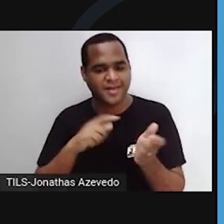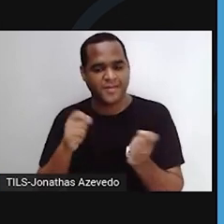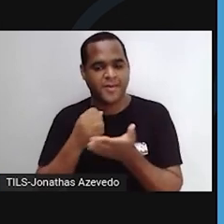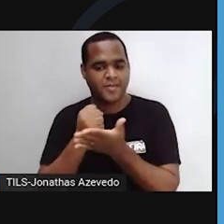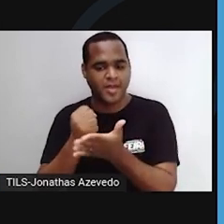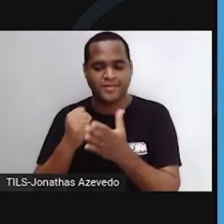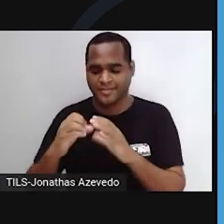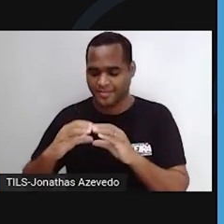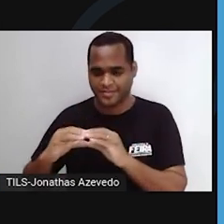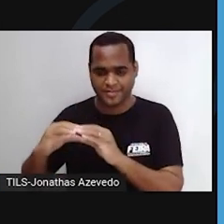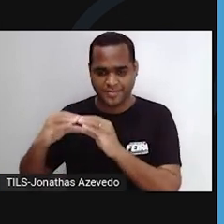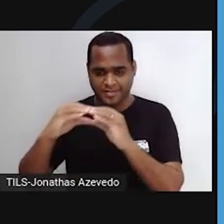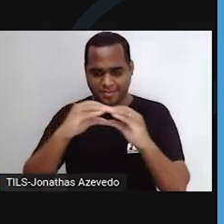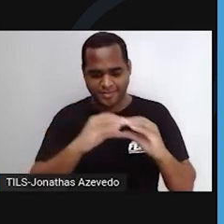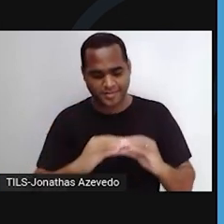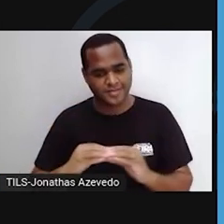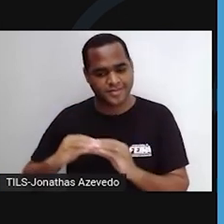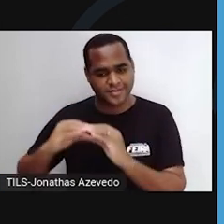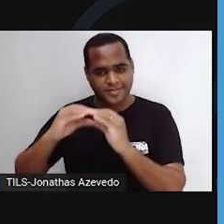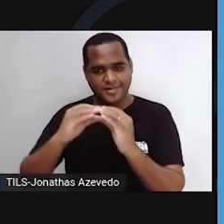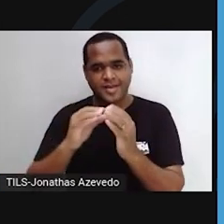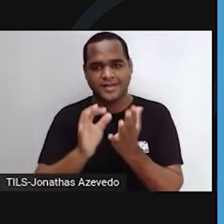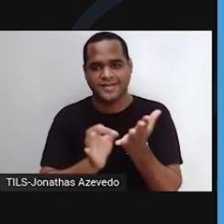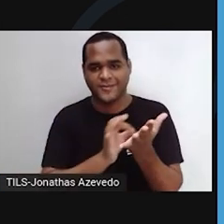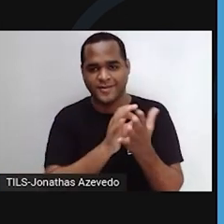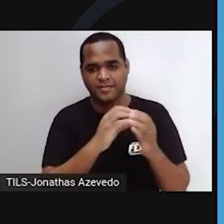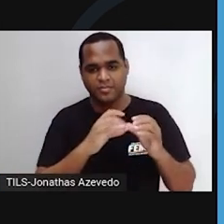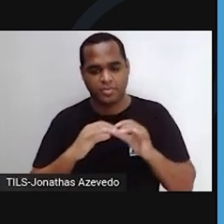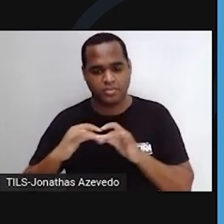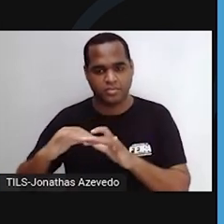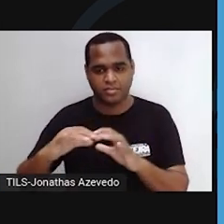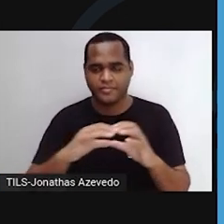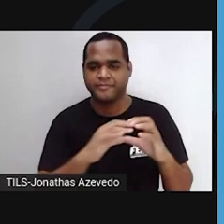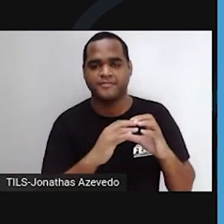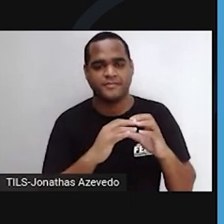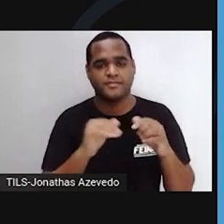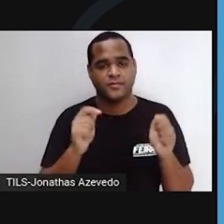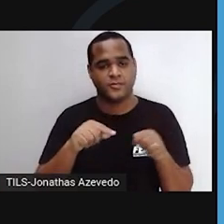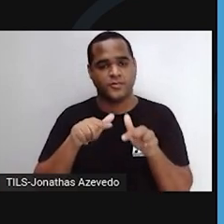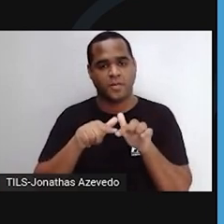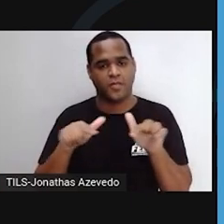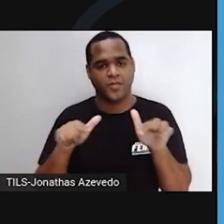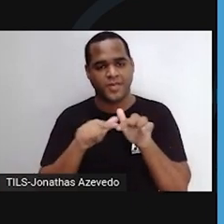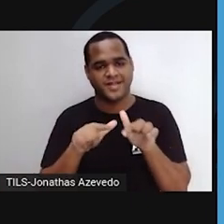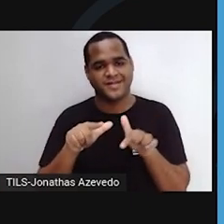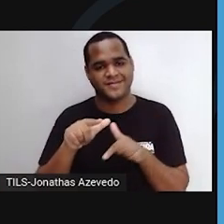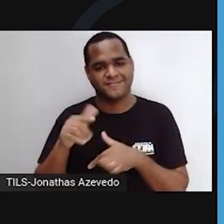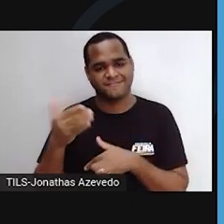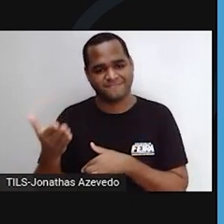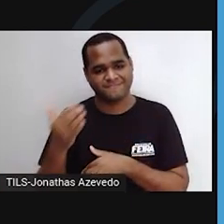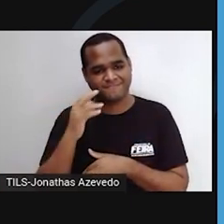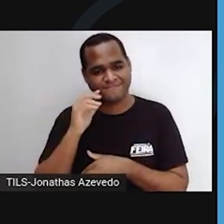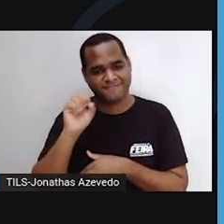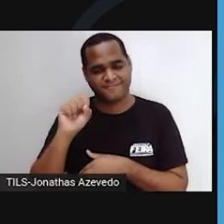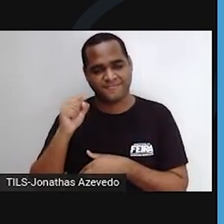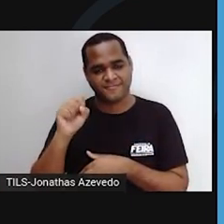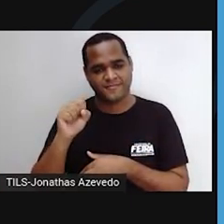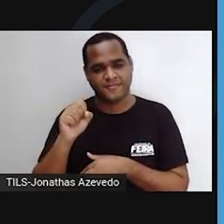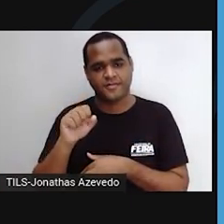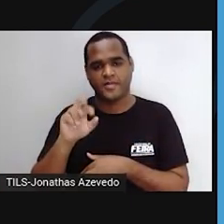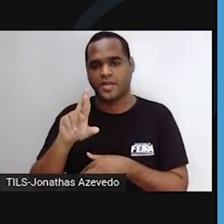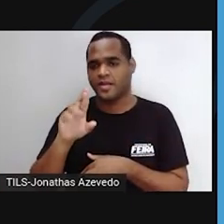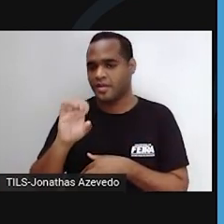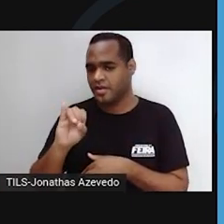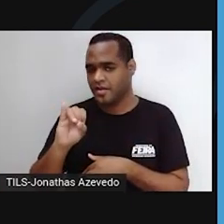na locomoção da célula. Retículo endoplasmático liso. Ele não possui ribossomos